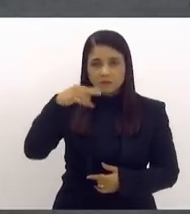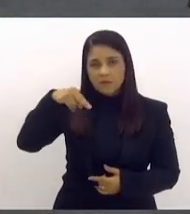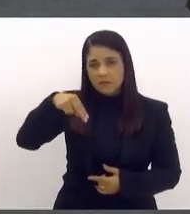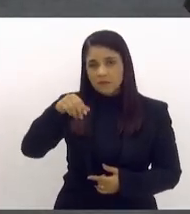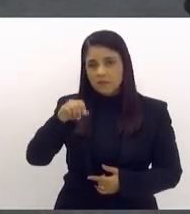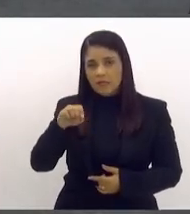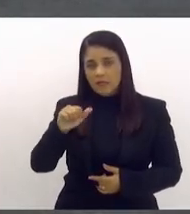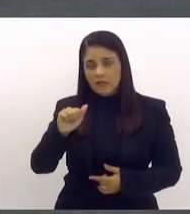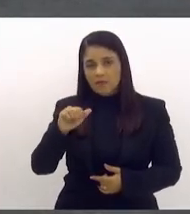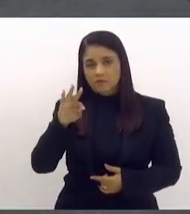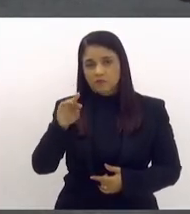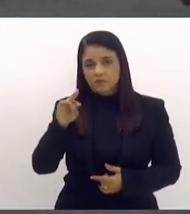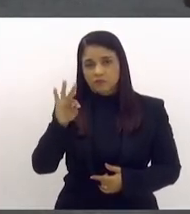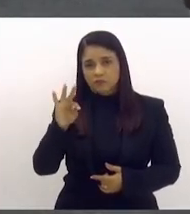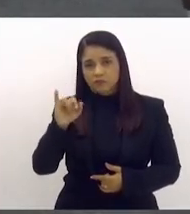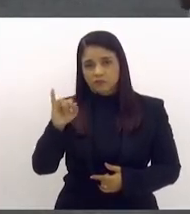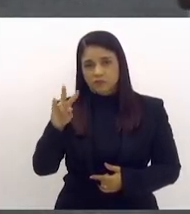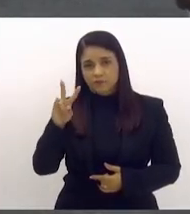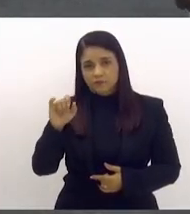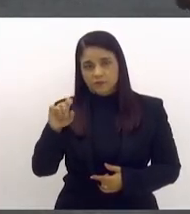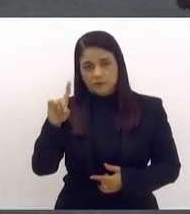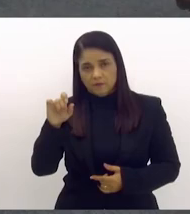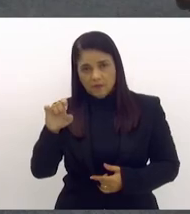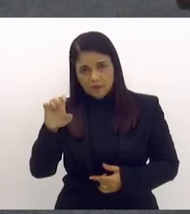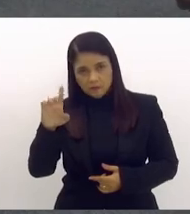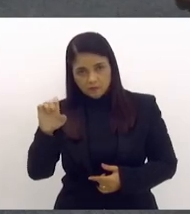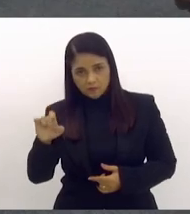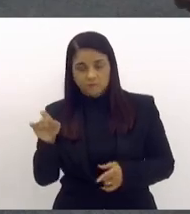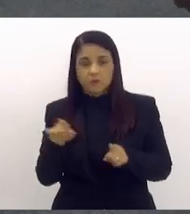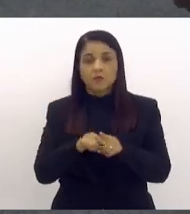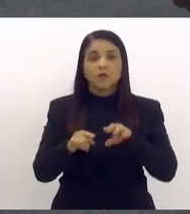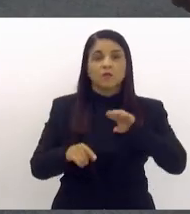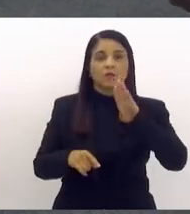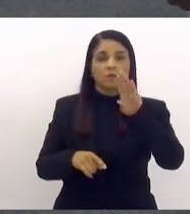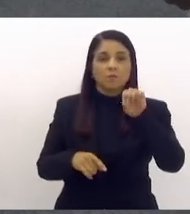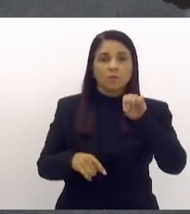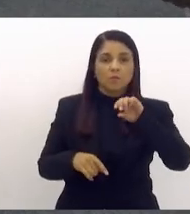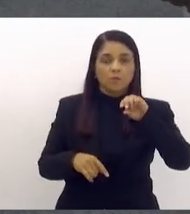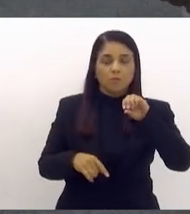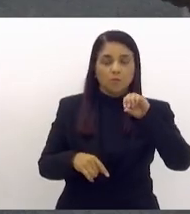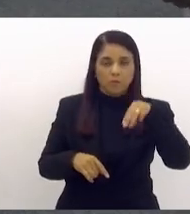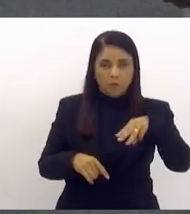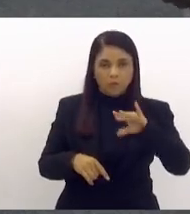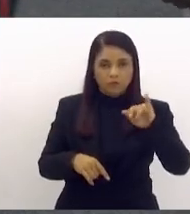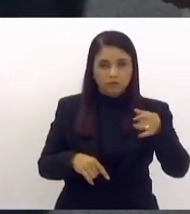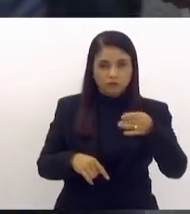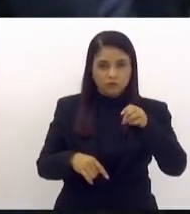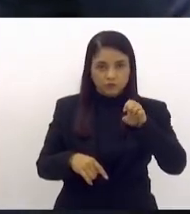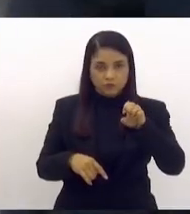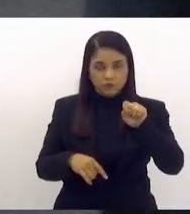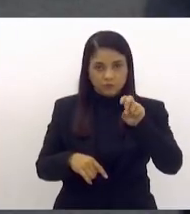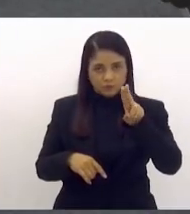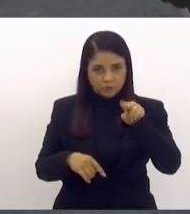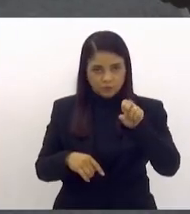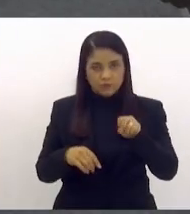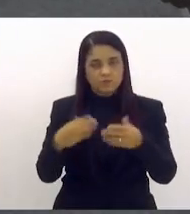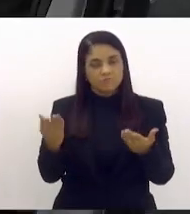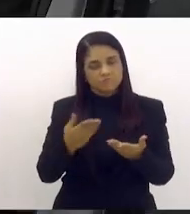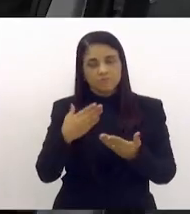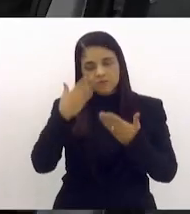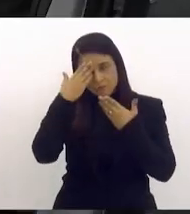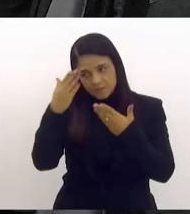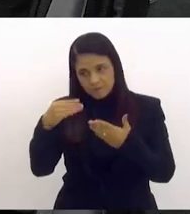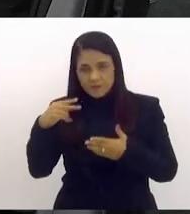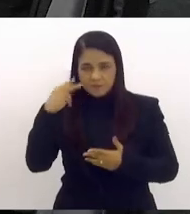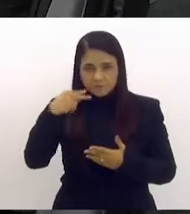vereador Cará e o vereador Eduardo de Bom Jesus, que estão aqui na Assembleia com a gente. A presidência chama os trabalhos à ordem e